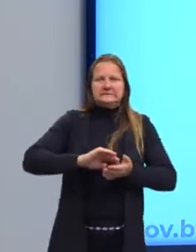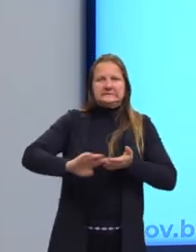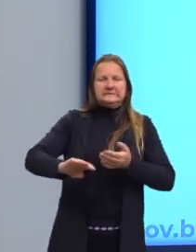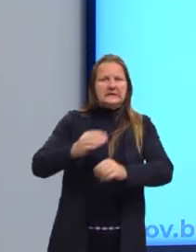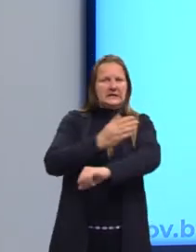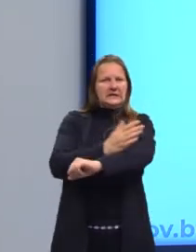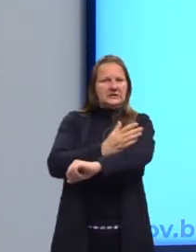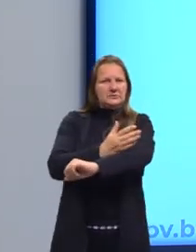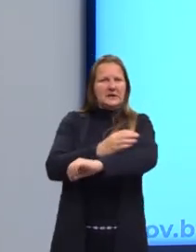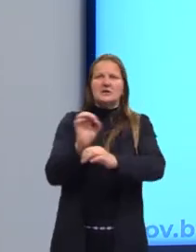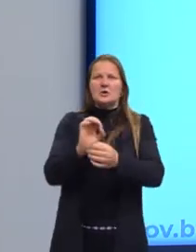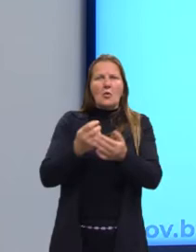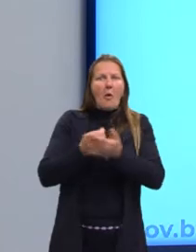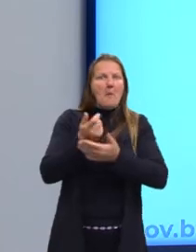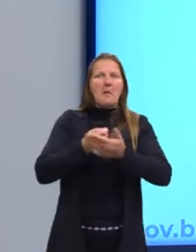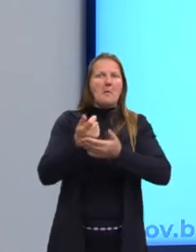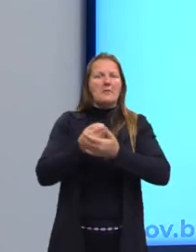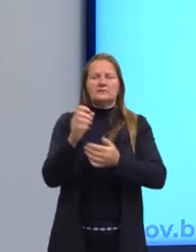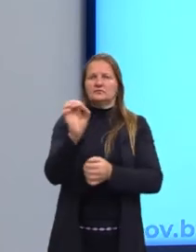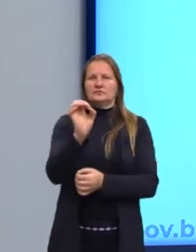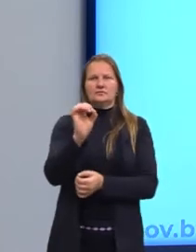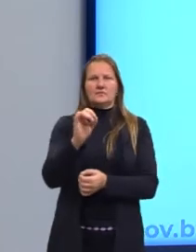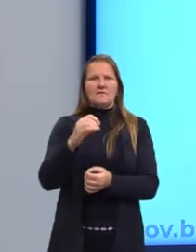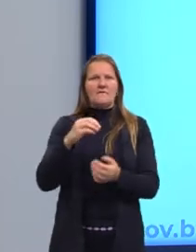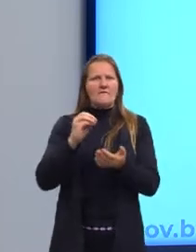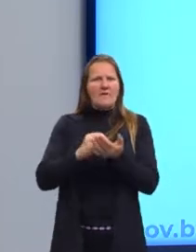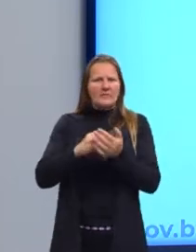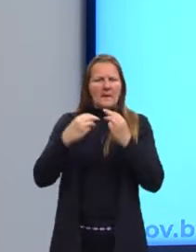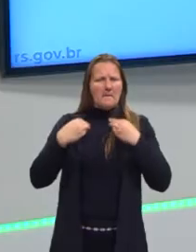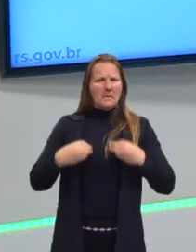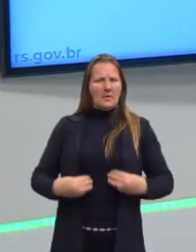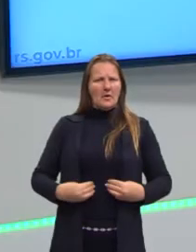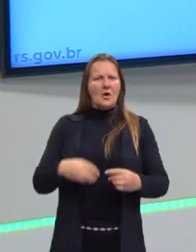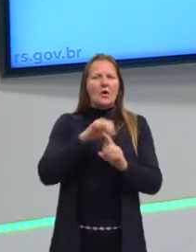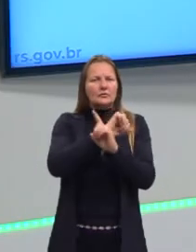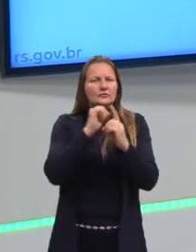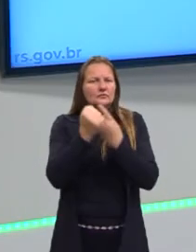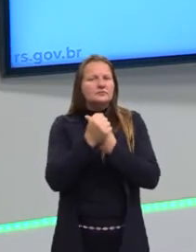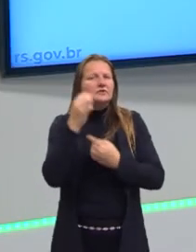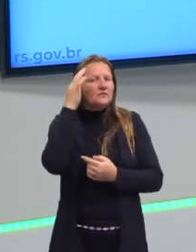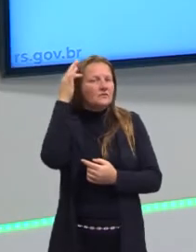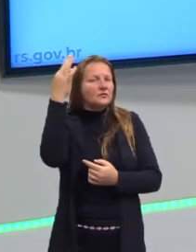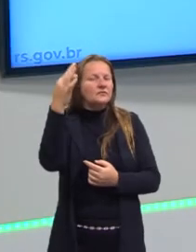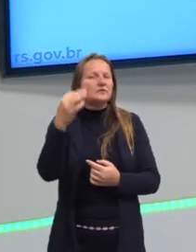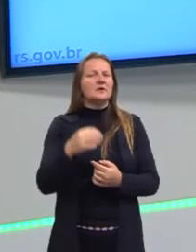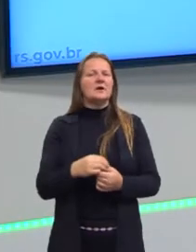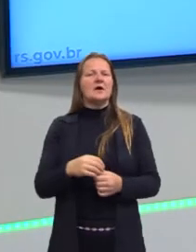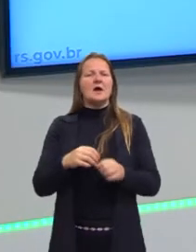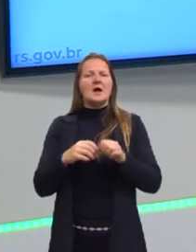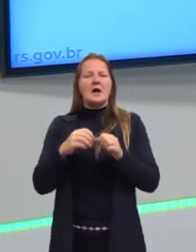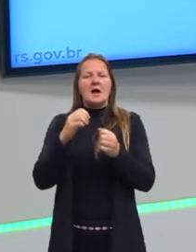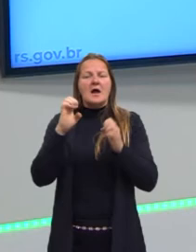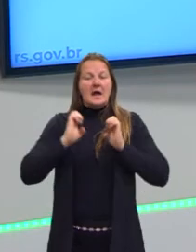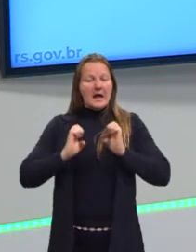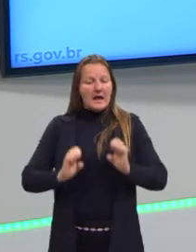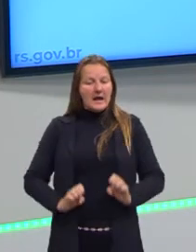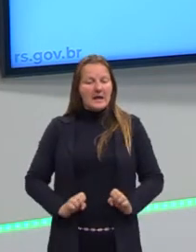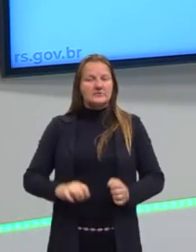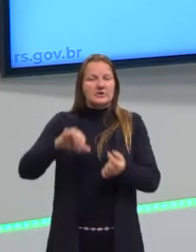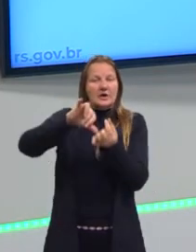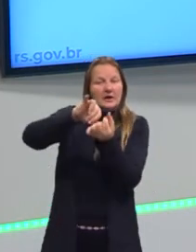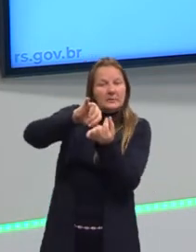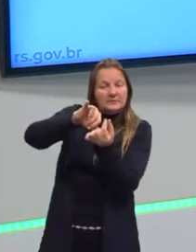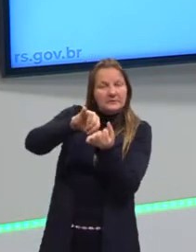consumiam. Era imoral. E aí, a gente já viu isso em filosofia e sociologia, né? A ética protestante, o capitalismo, todos esses